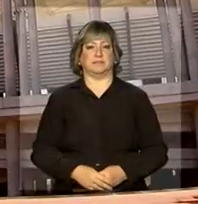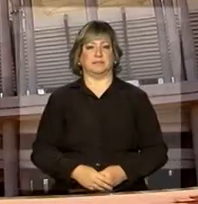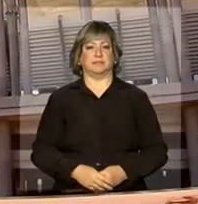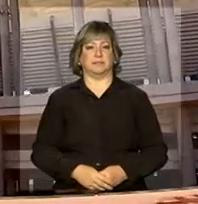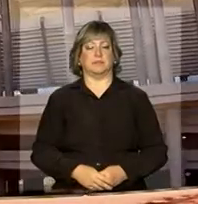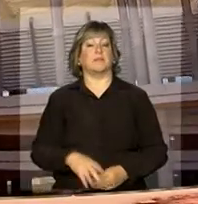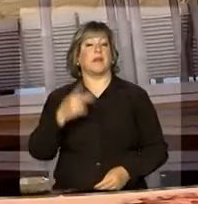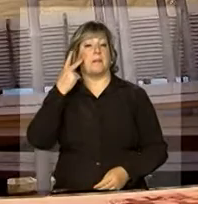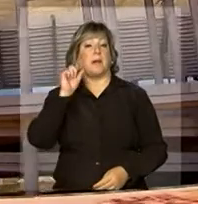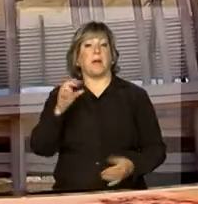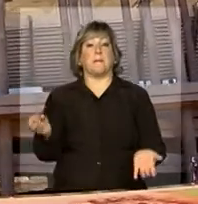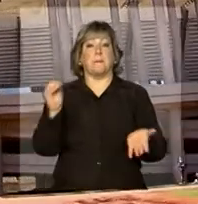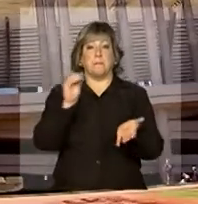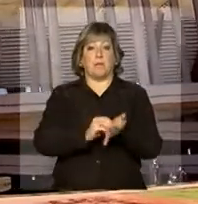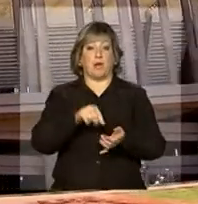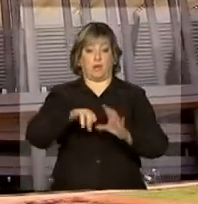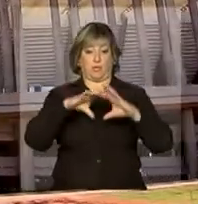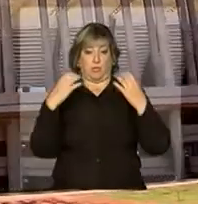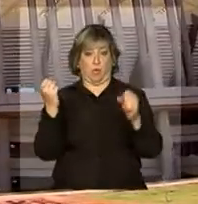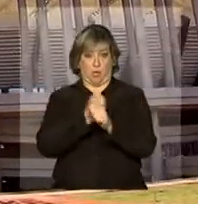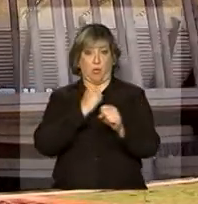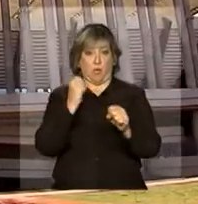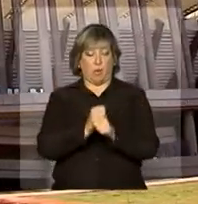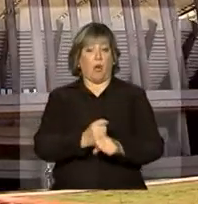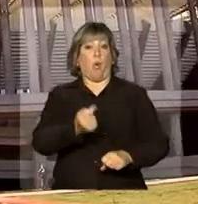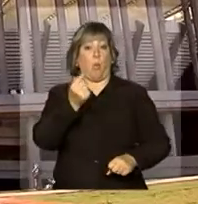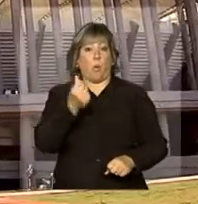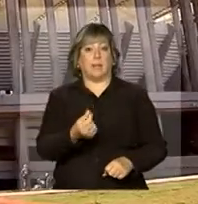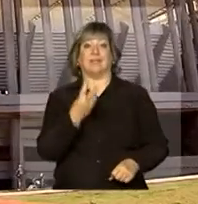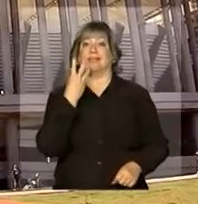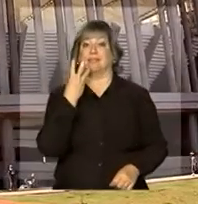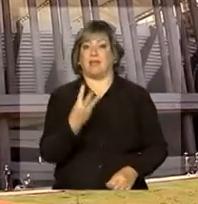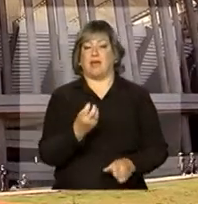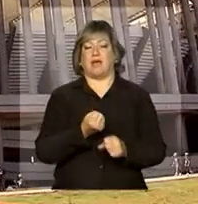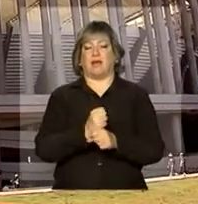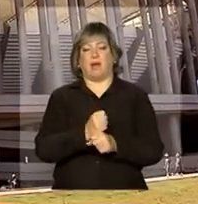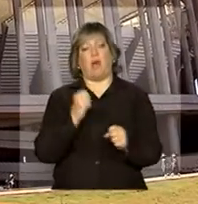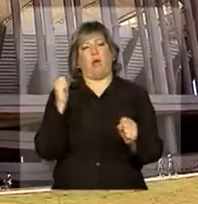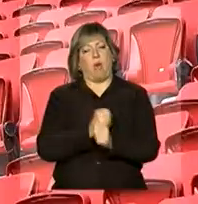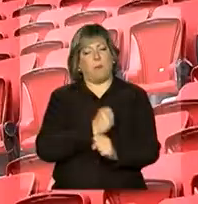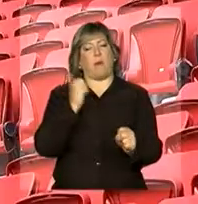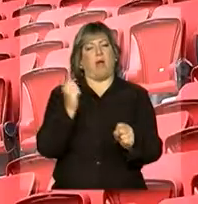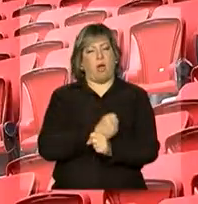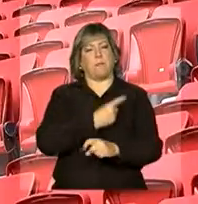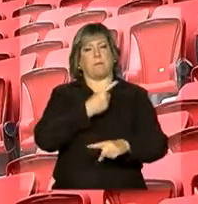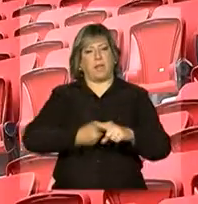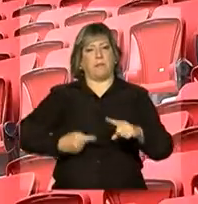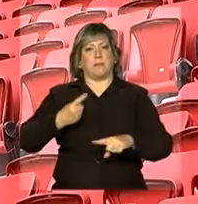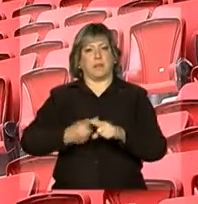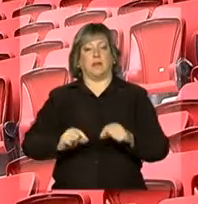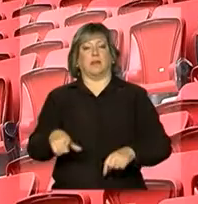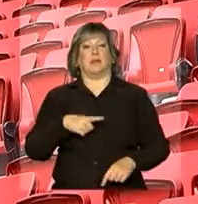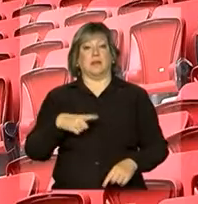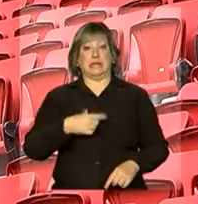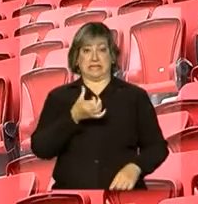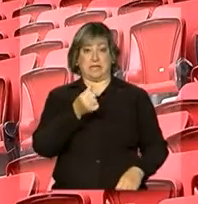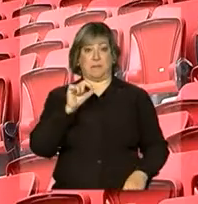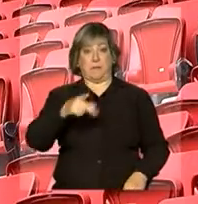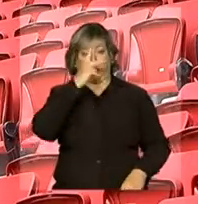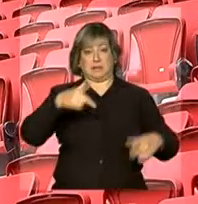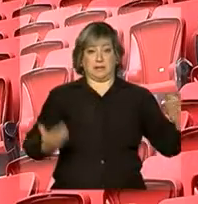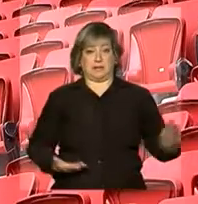Para colocar esta arena em pé, quase três anos foram necessários. Até seis mil operários